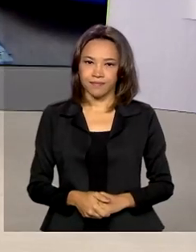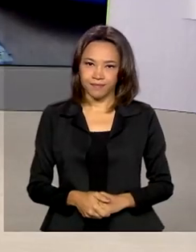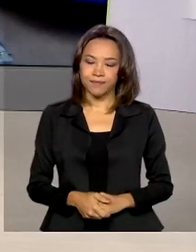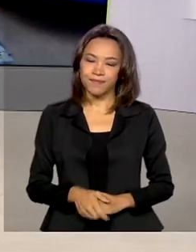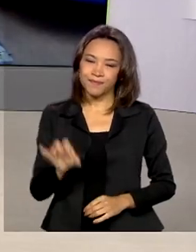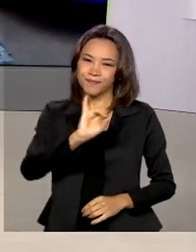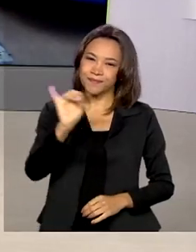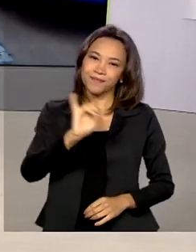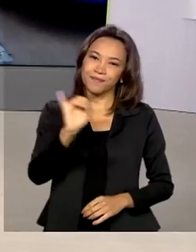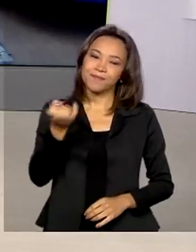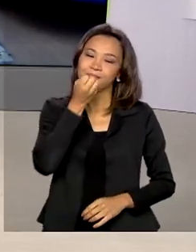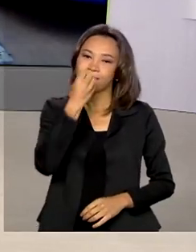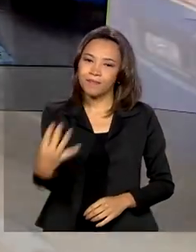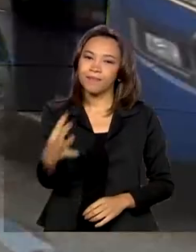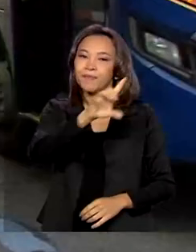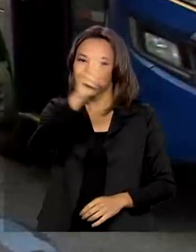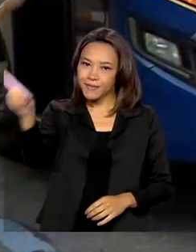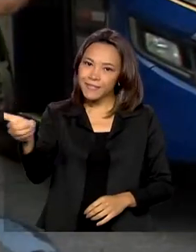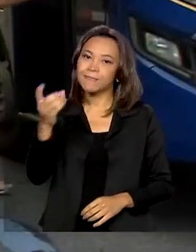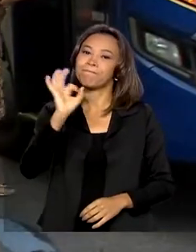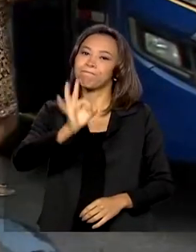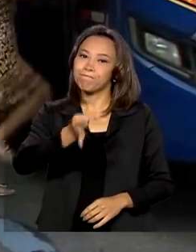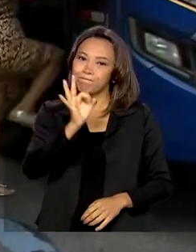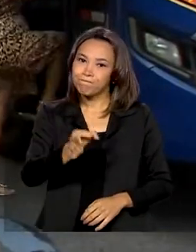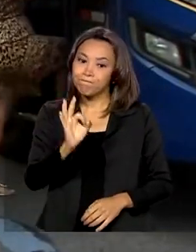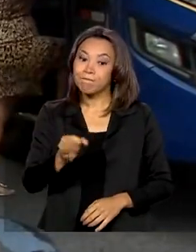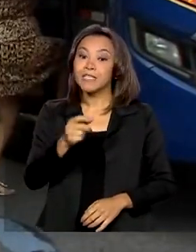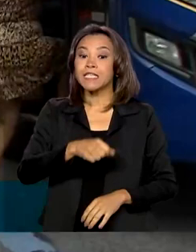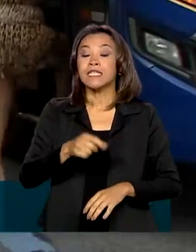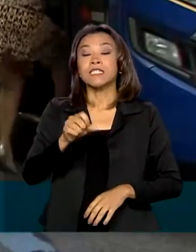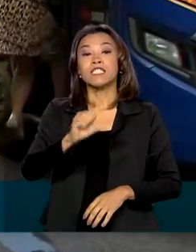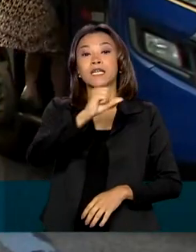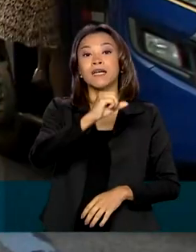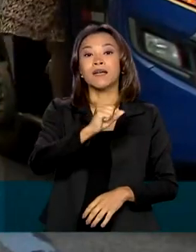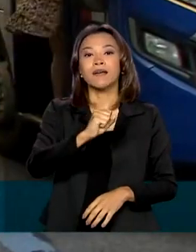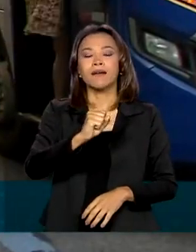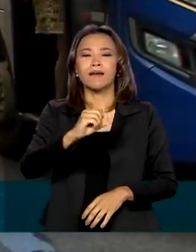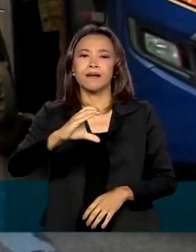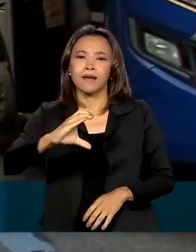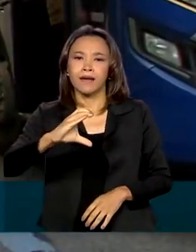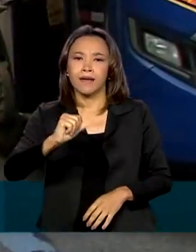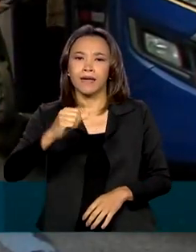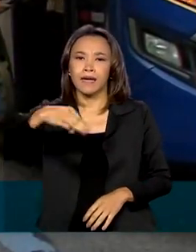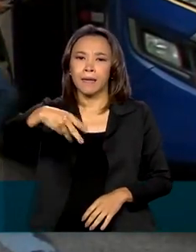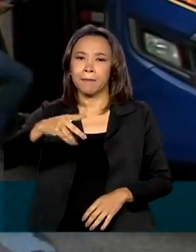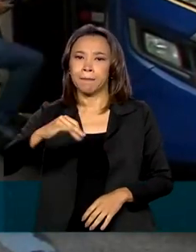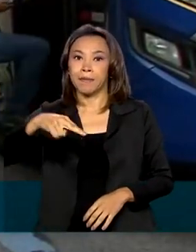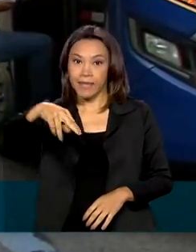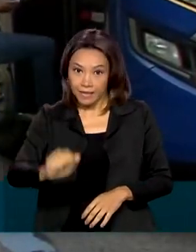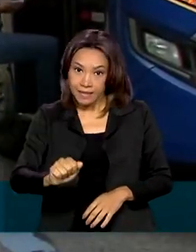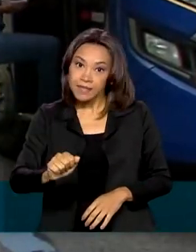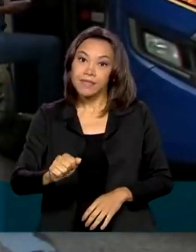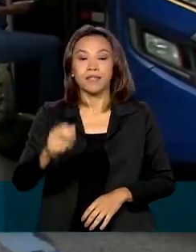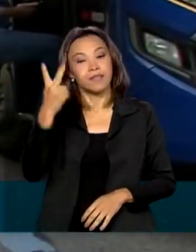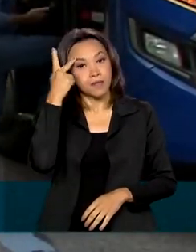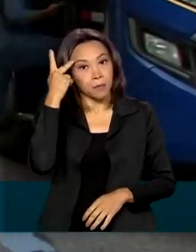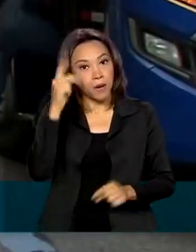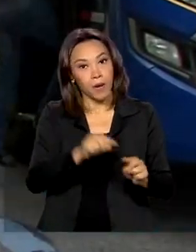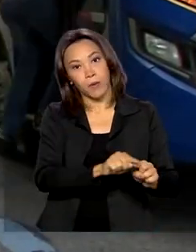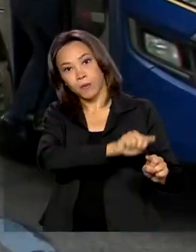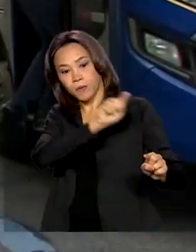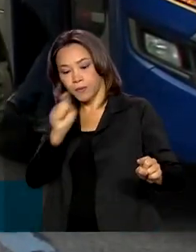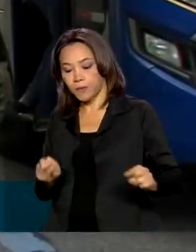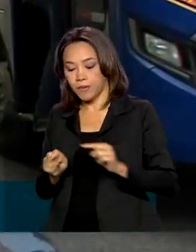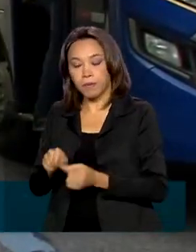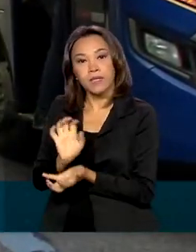Oi, Renata, bom dia. Pois é, o voo sairá de Campinas, São Paulo, a uma da tarde, para Recife e Pernambuco, e então segue